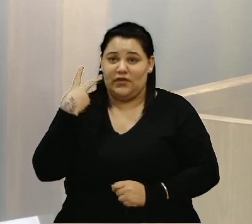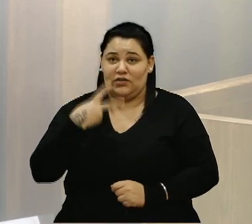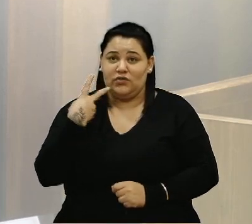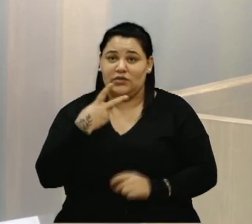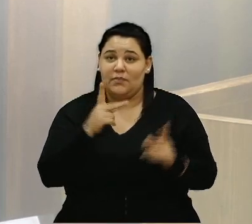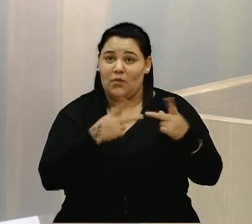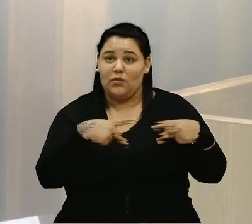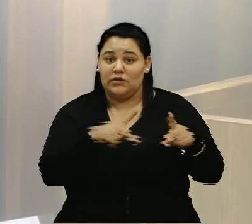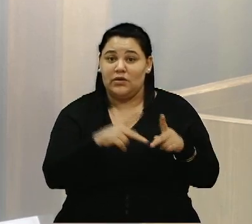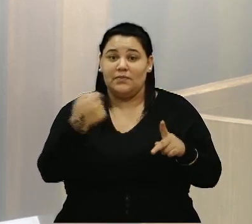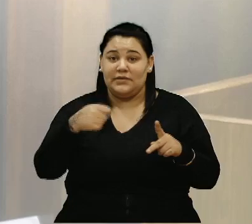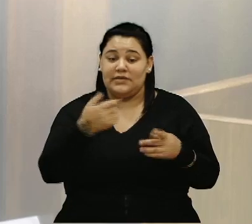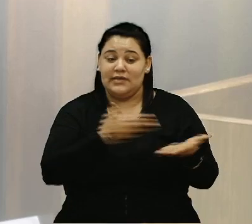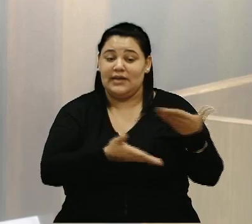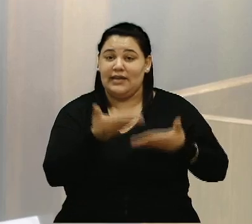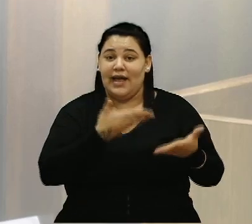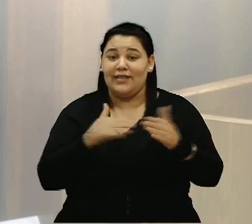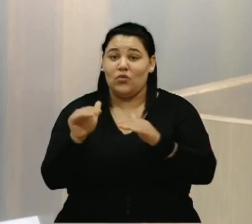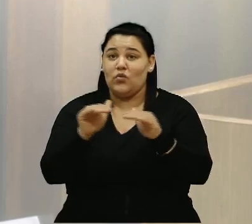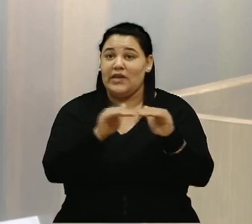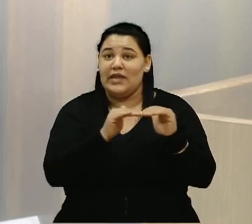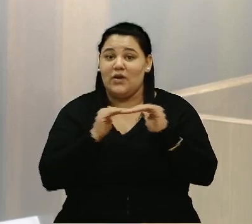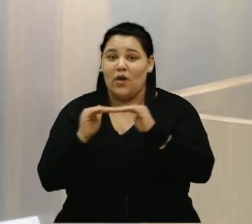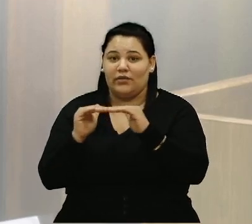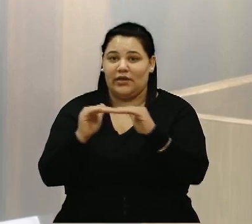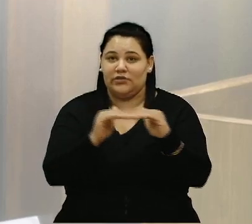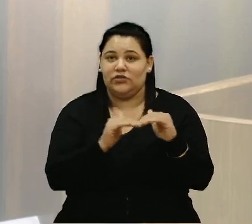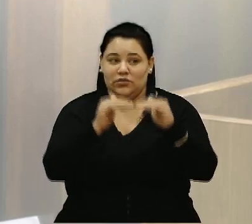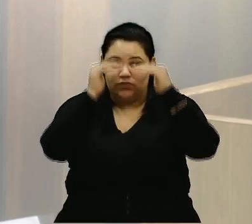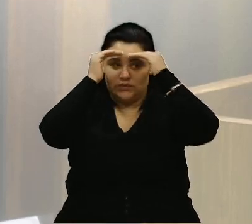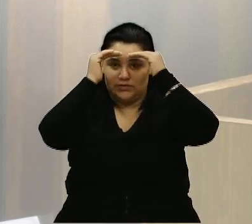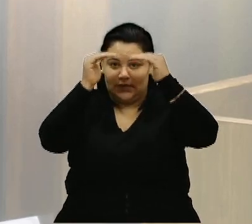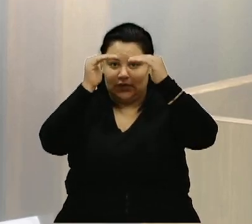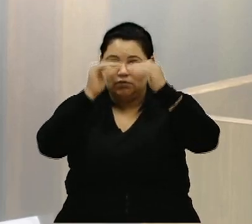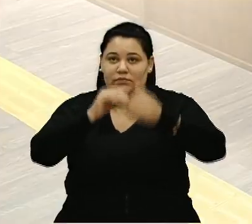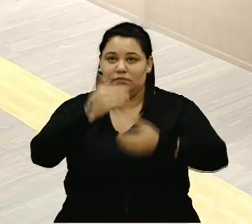população devem ser tratadas com igualdade, com respeito. Muito obrigado, presidente. Obrigado.